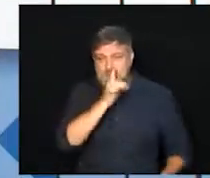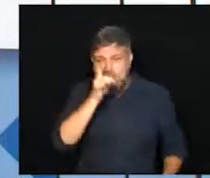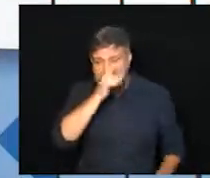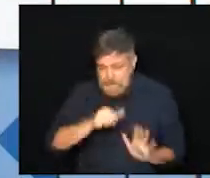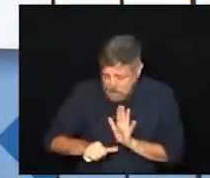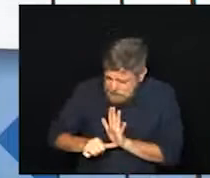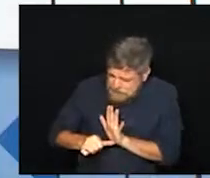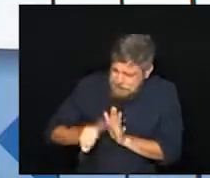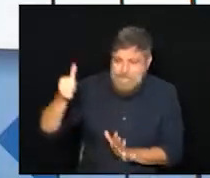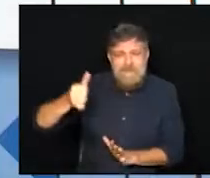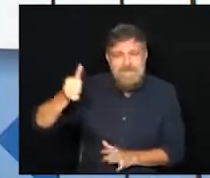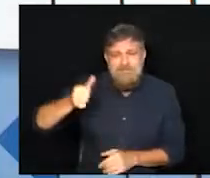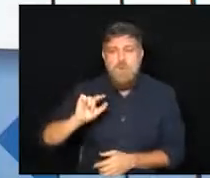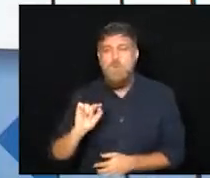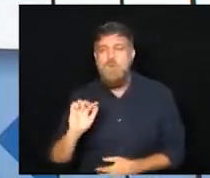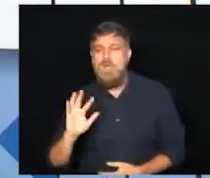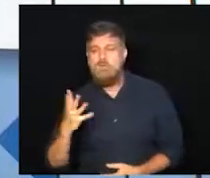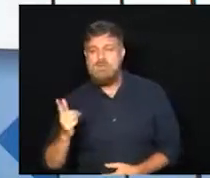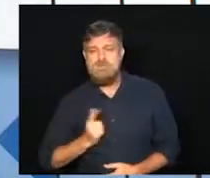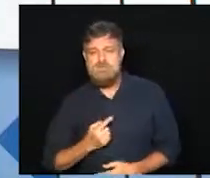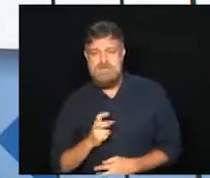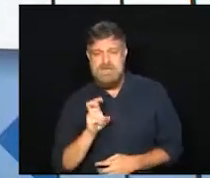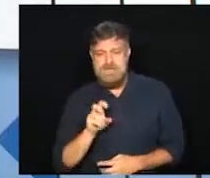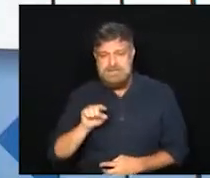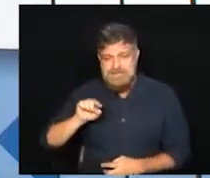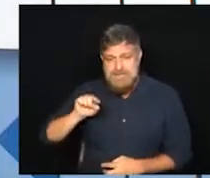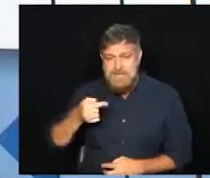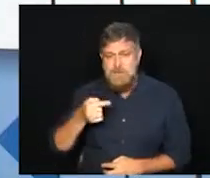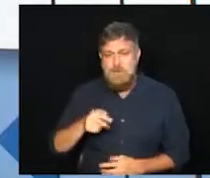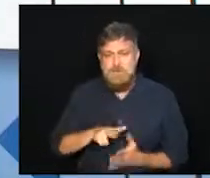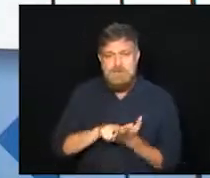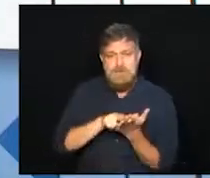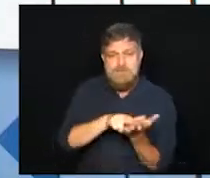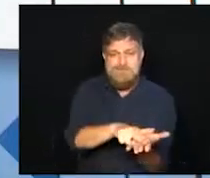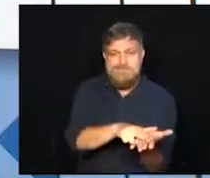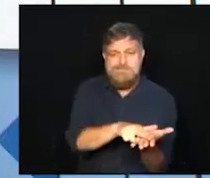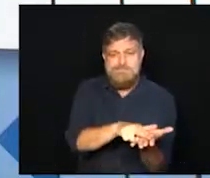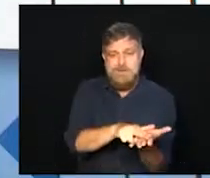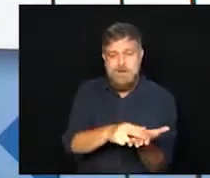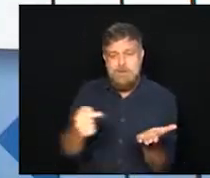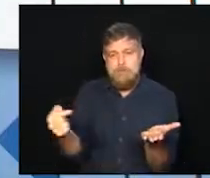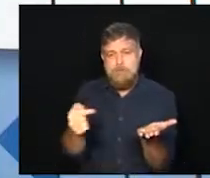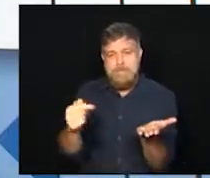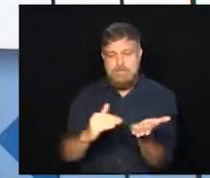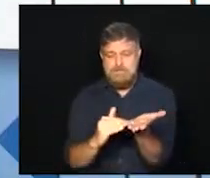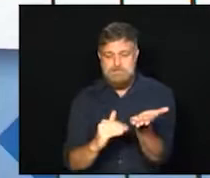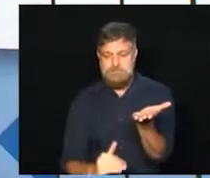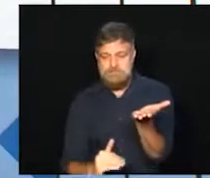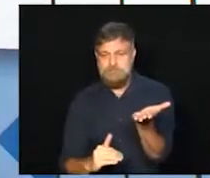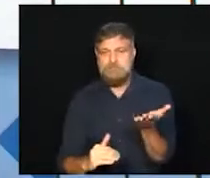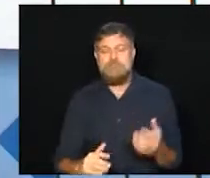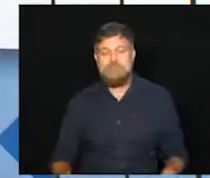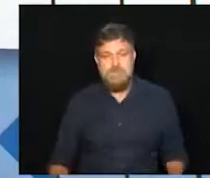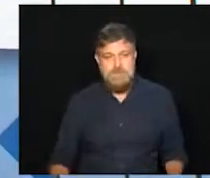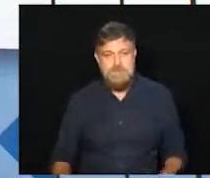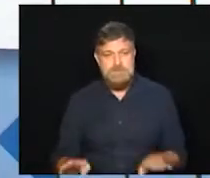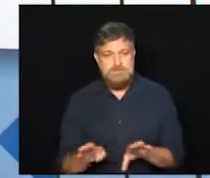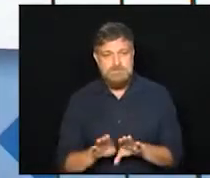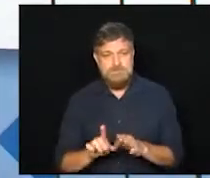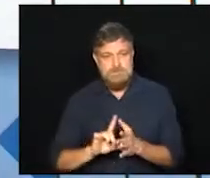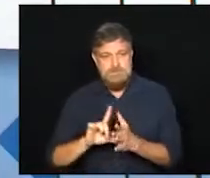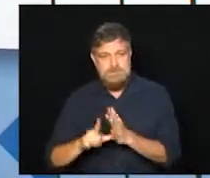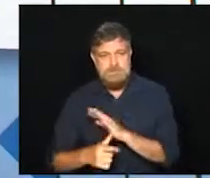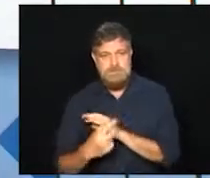primeira vez haviam menos de 5 mil internados pela Covid-19 em enfermarias após